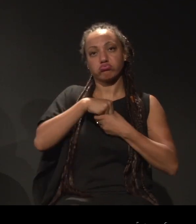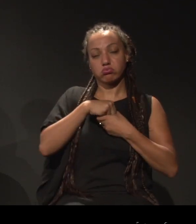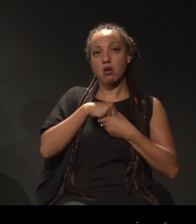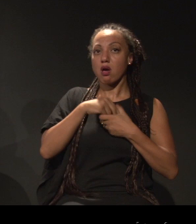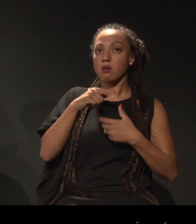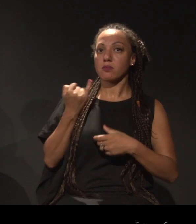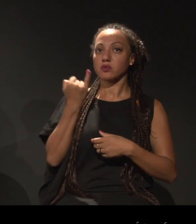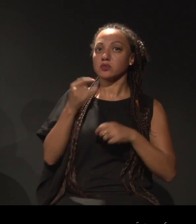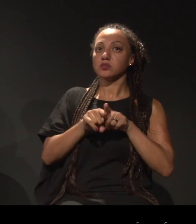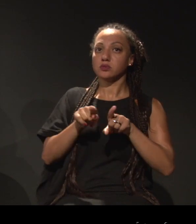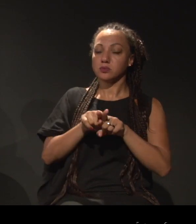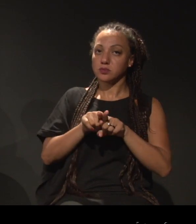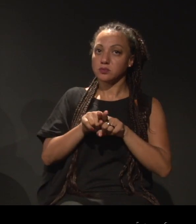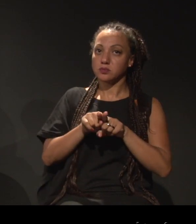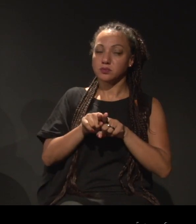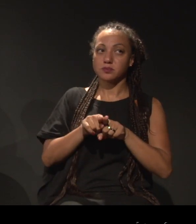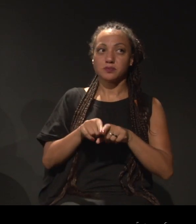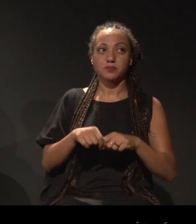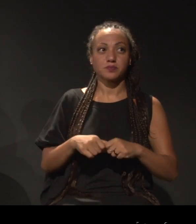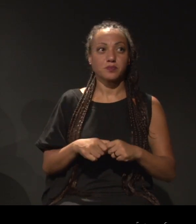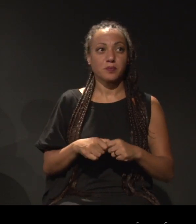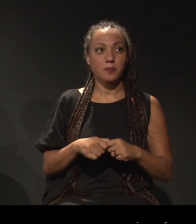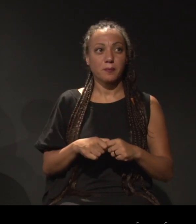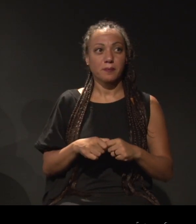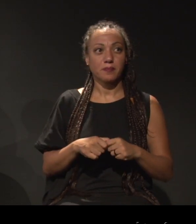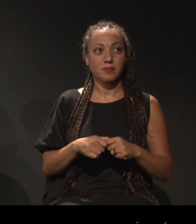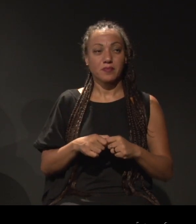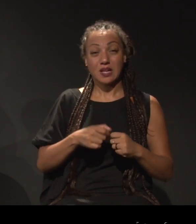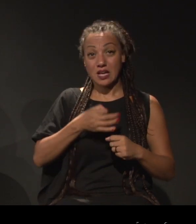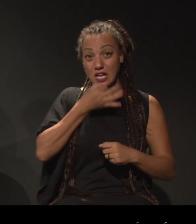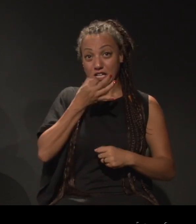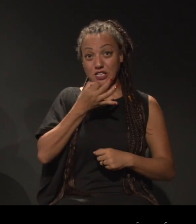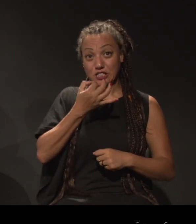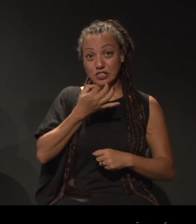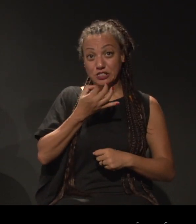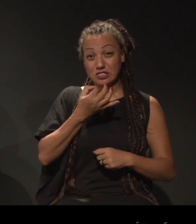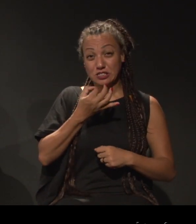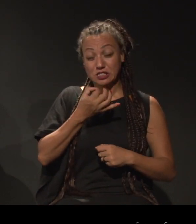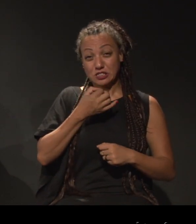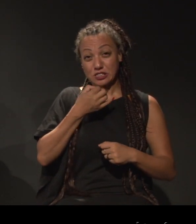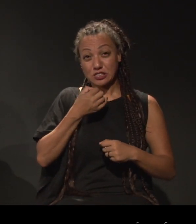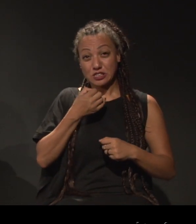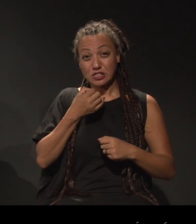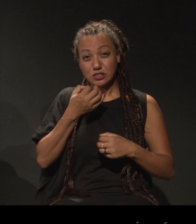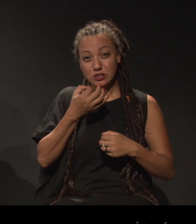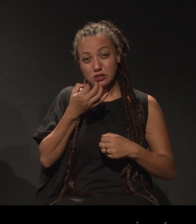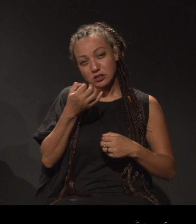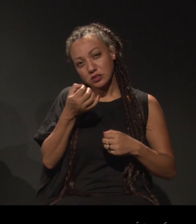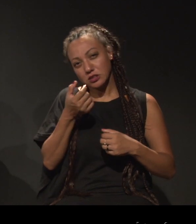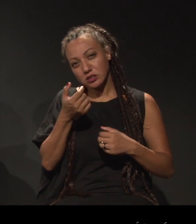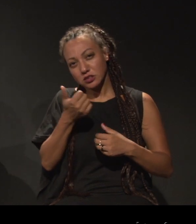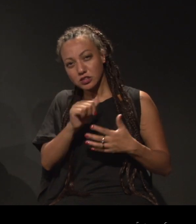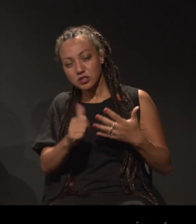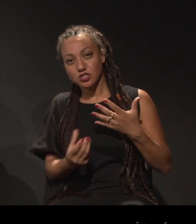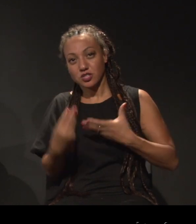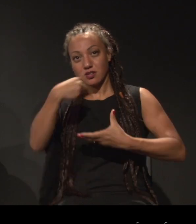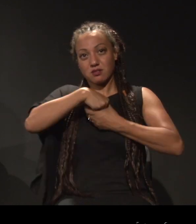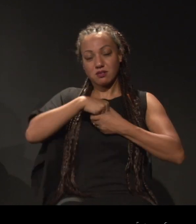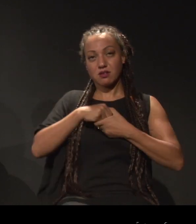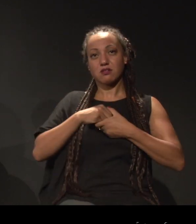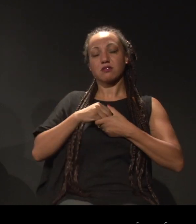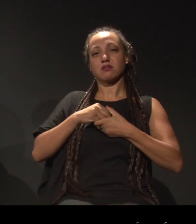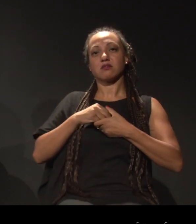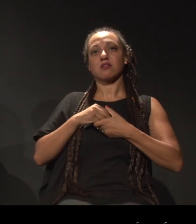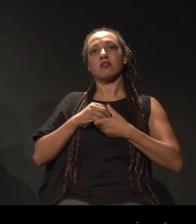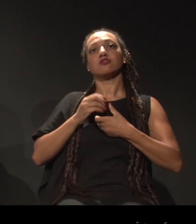é importante. Aliás, a crítica inteira já está sendo apontada pelos nossos coletivos também